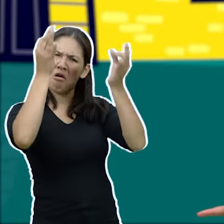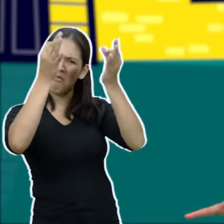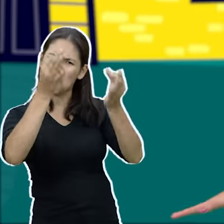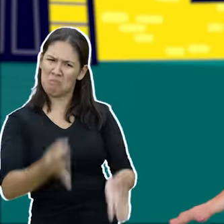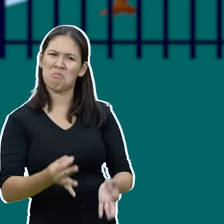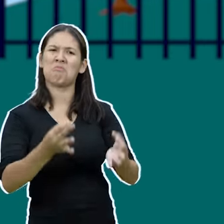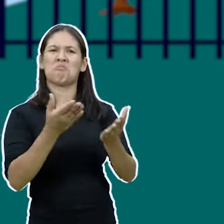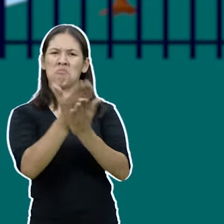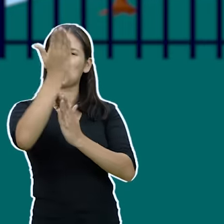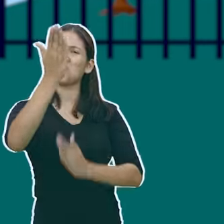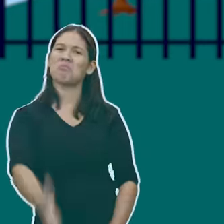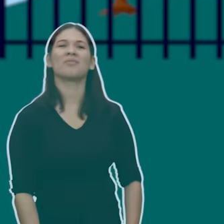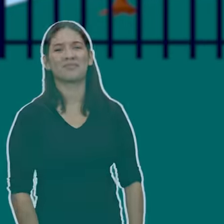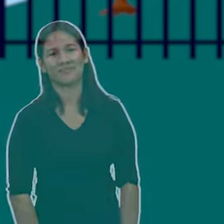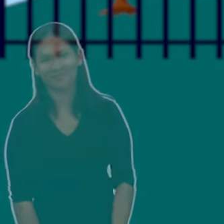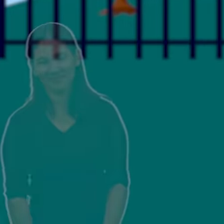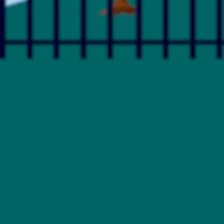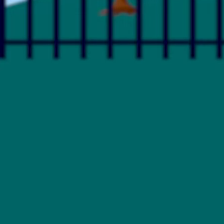direitinho Agora